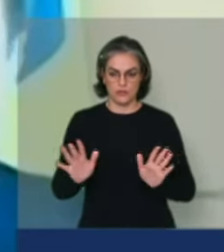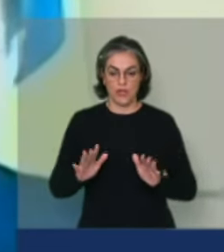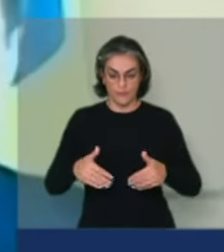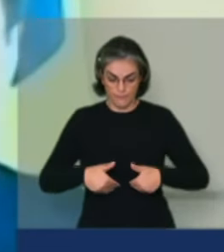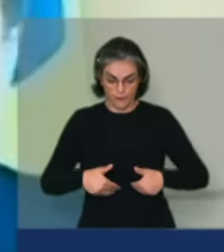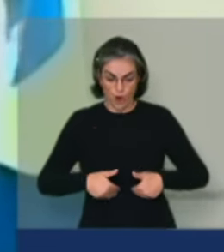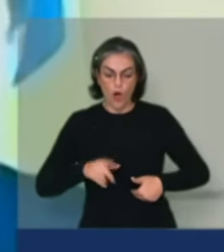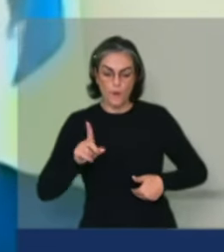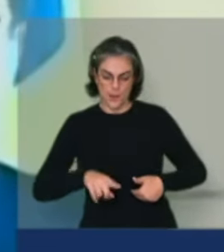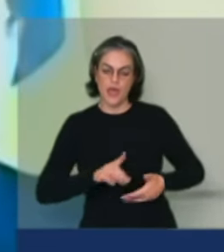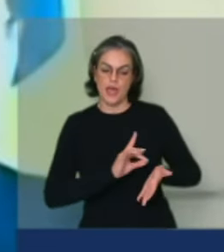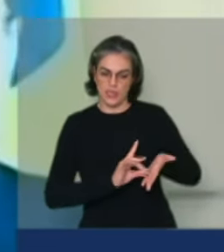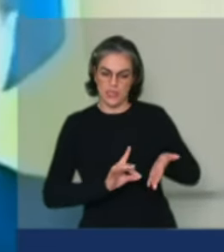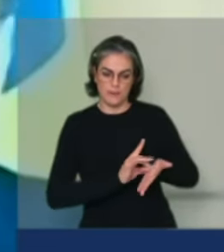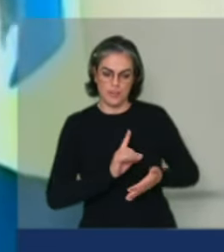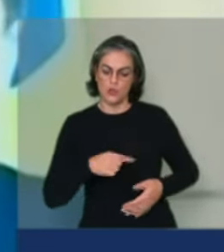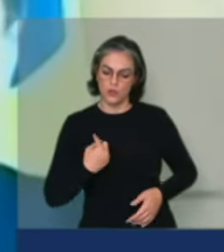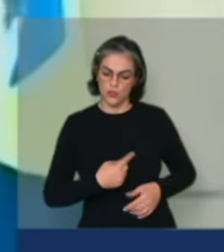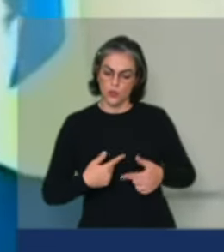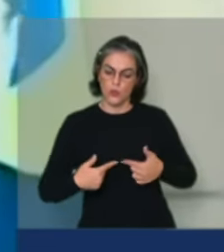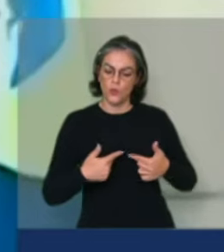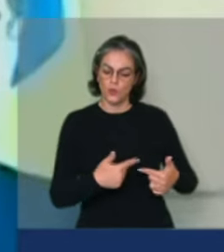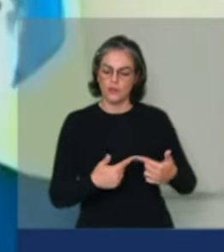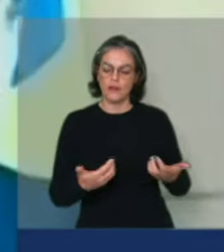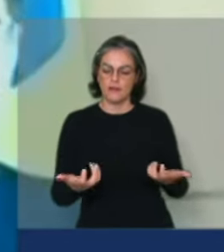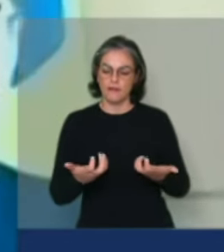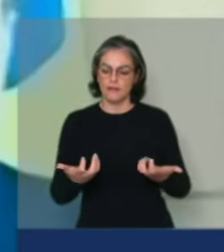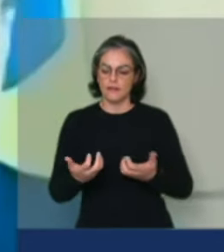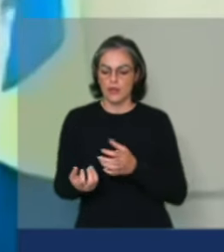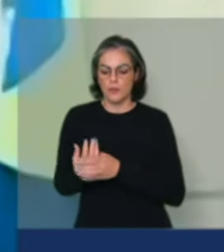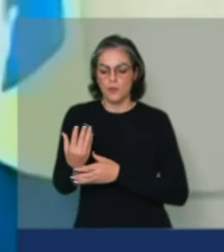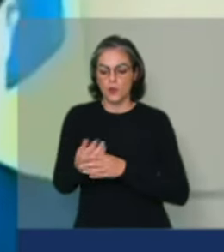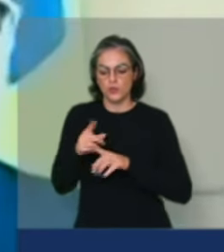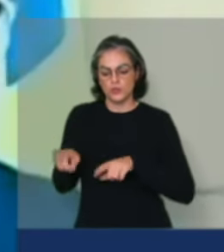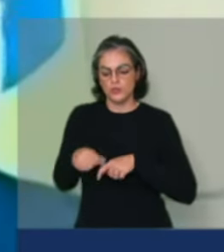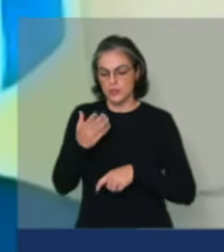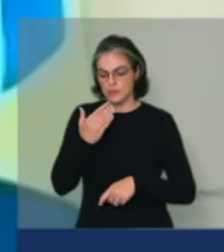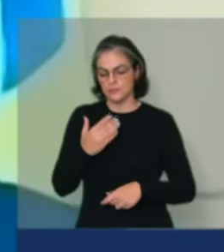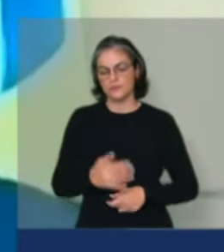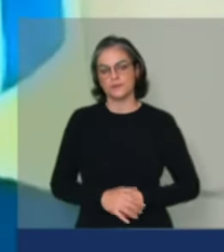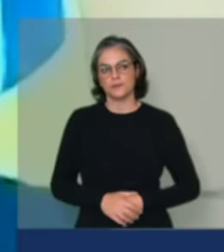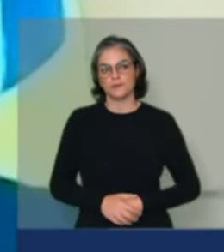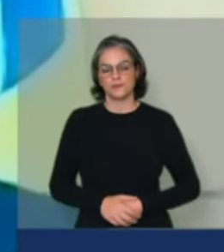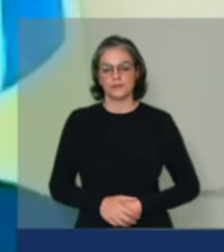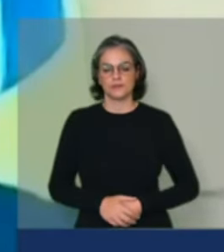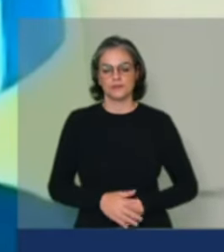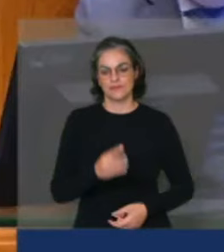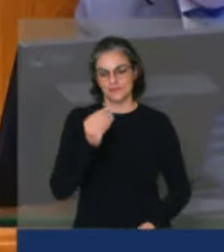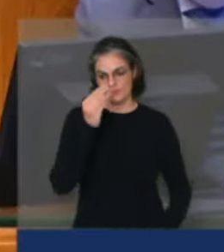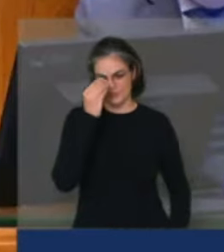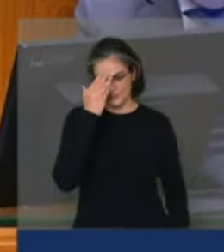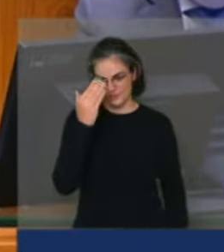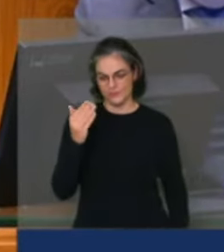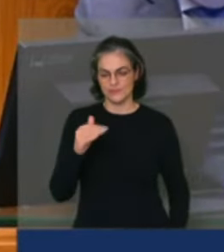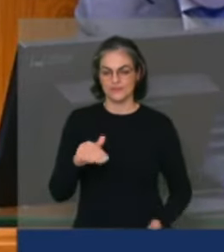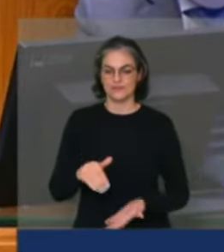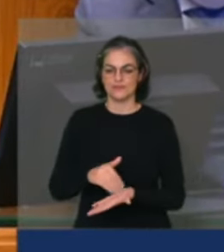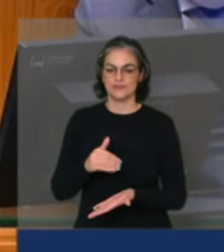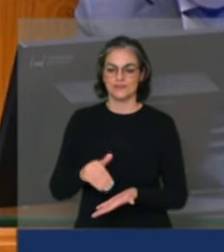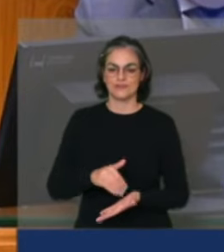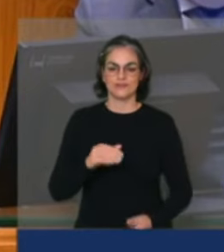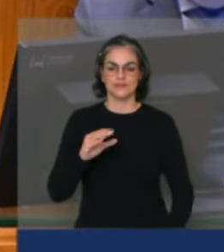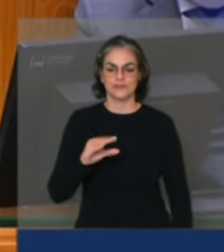e a fome nós vamos combater é com a produção, é com a agricultura familiar. Muito obrigado, secretário César Alun,